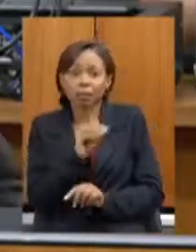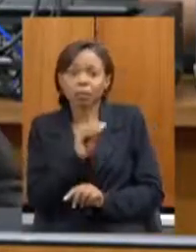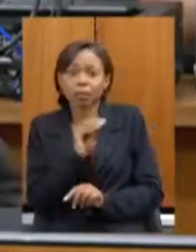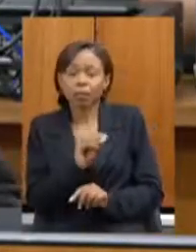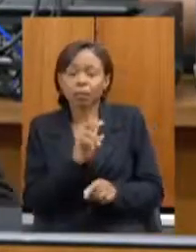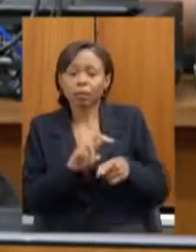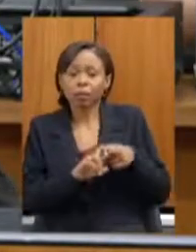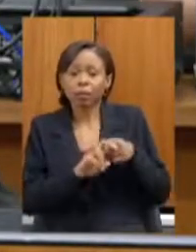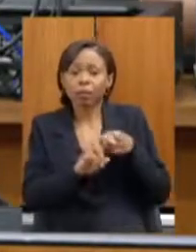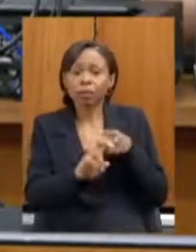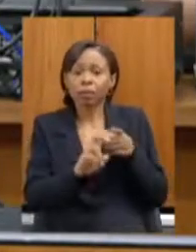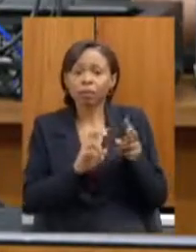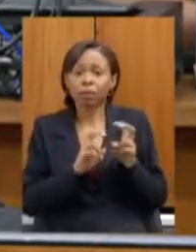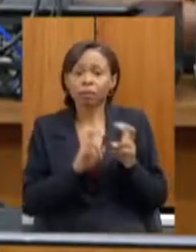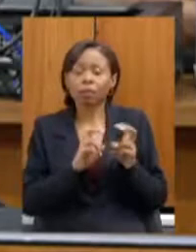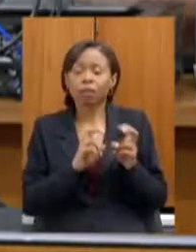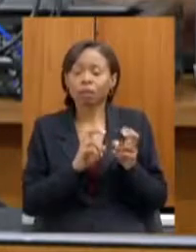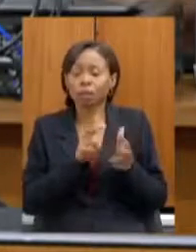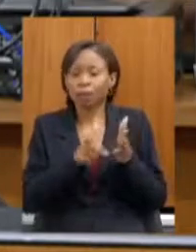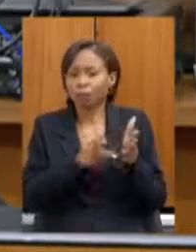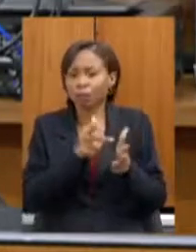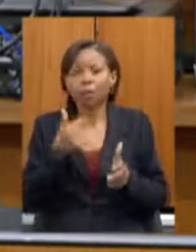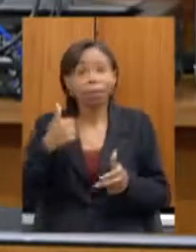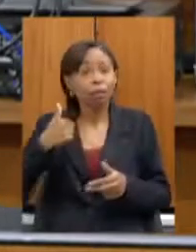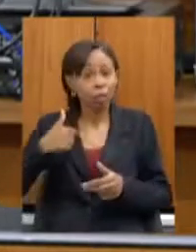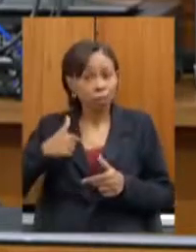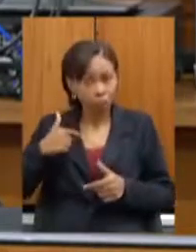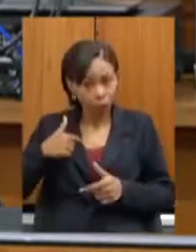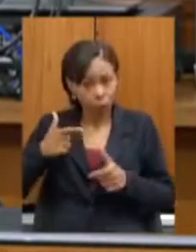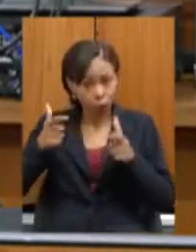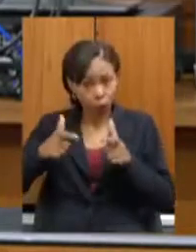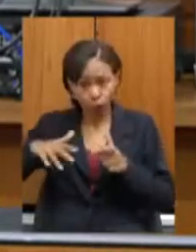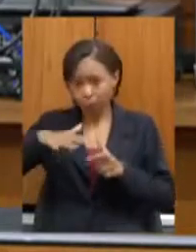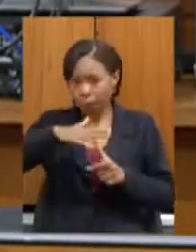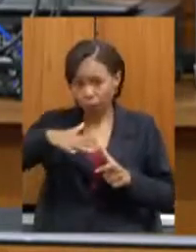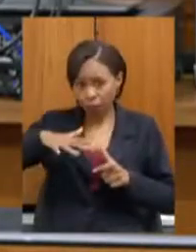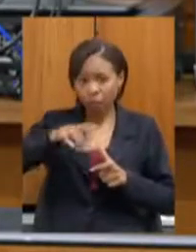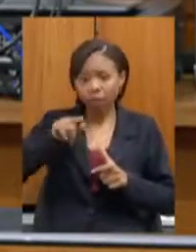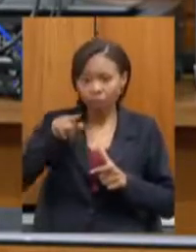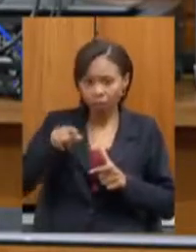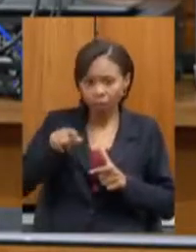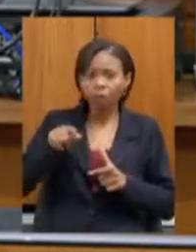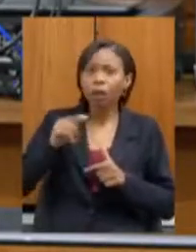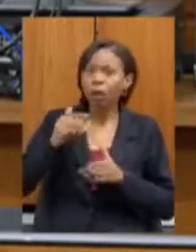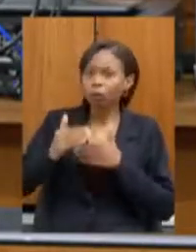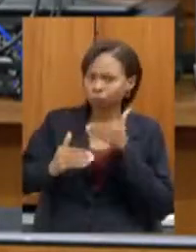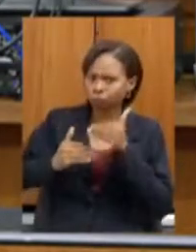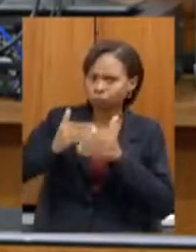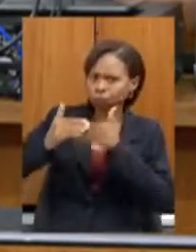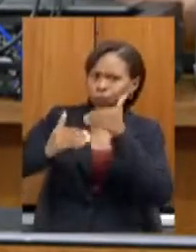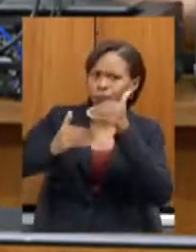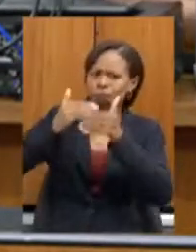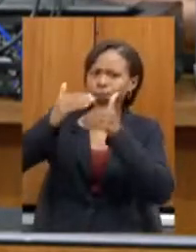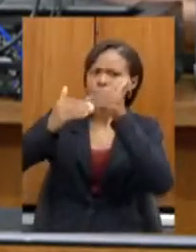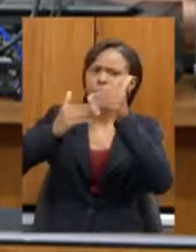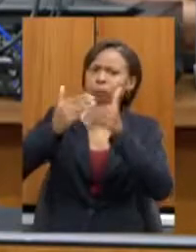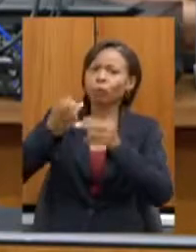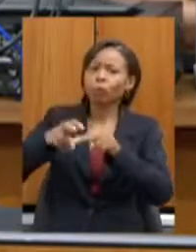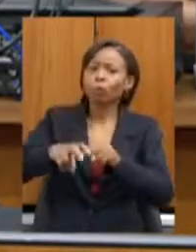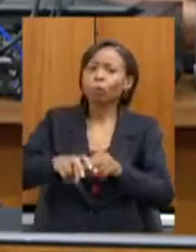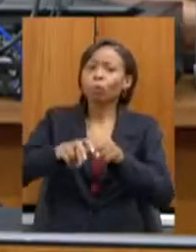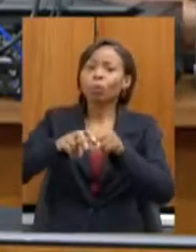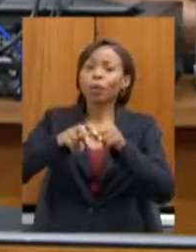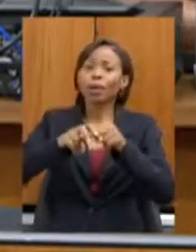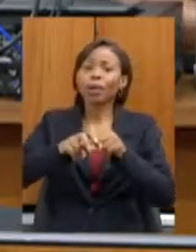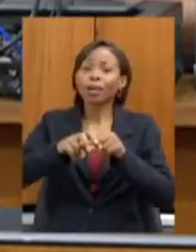secretário, eu posso aqui dizer que nós temos experimentado um grande desenvolvimento graças a esse entroncamento